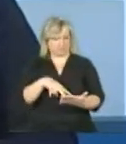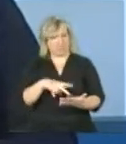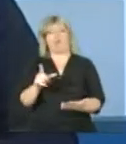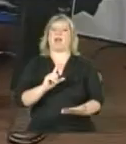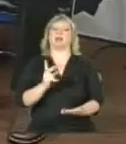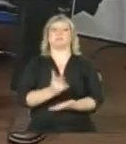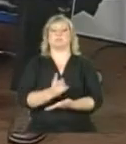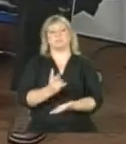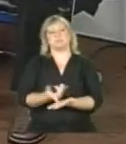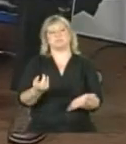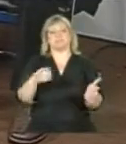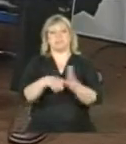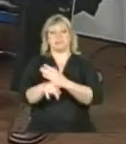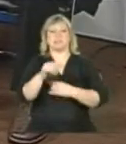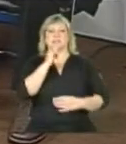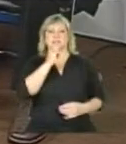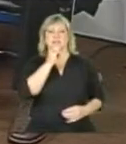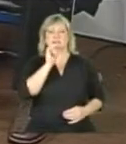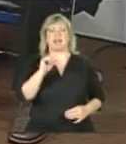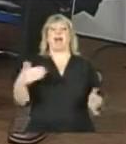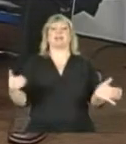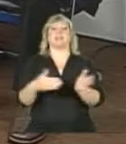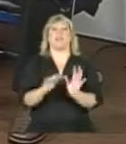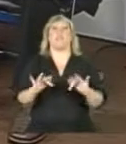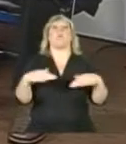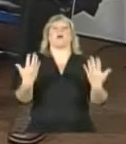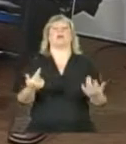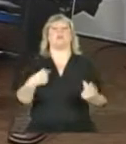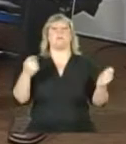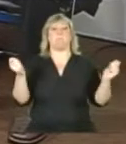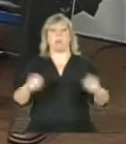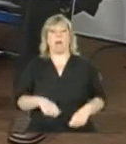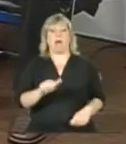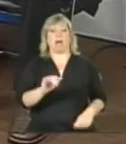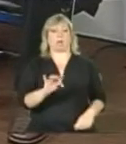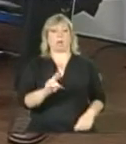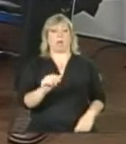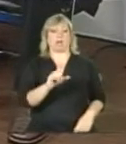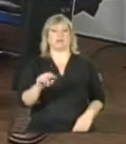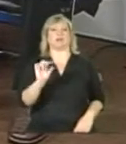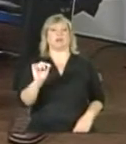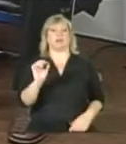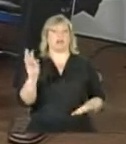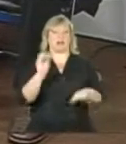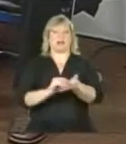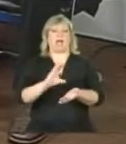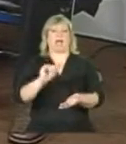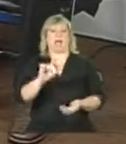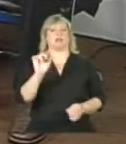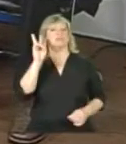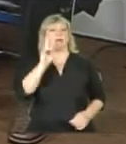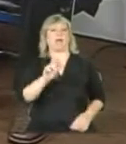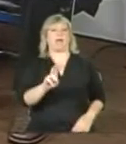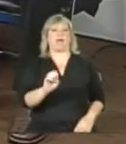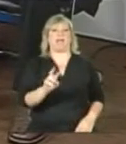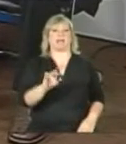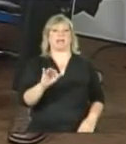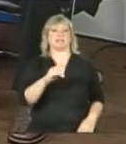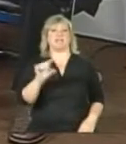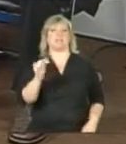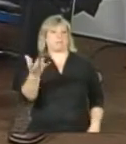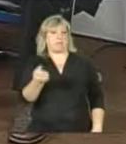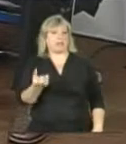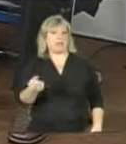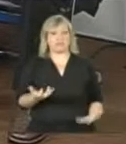assim, teoricamente. Até quando eu posso atualizar os cadastros das famílias que estão na lista de revisão de benefícios?